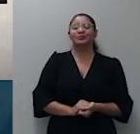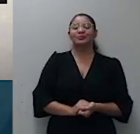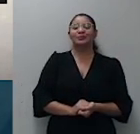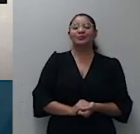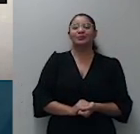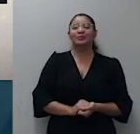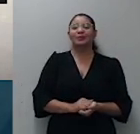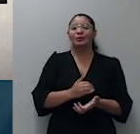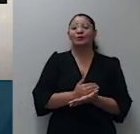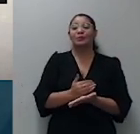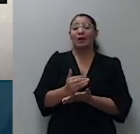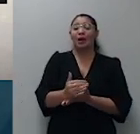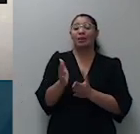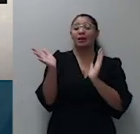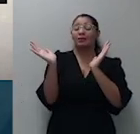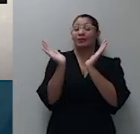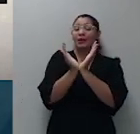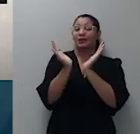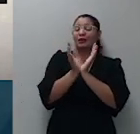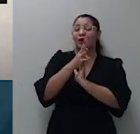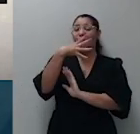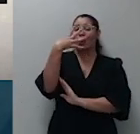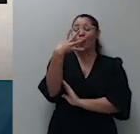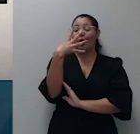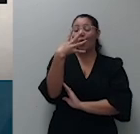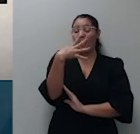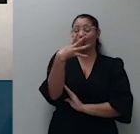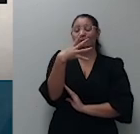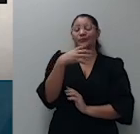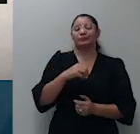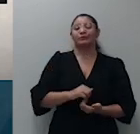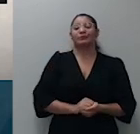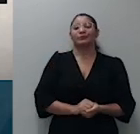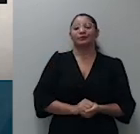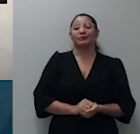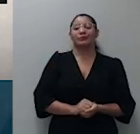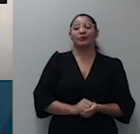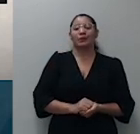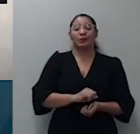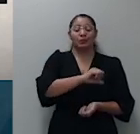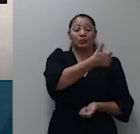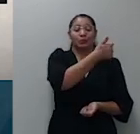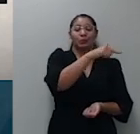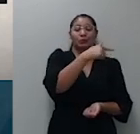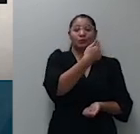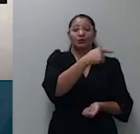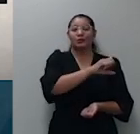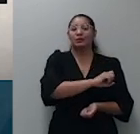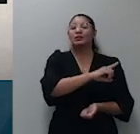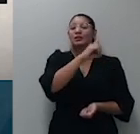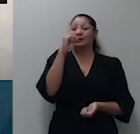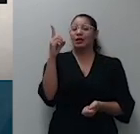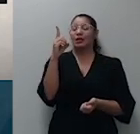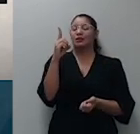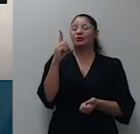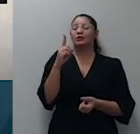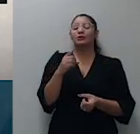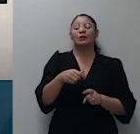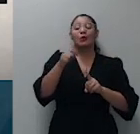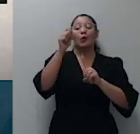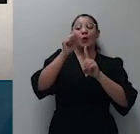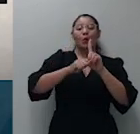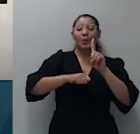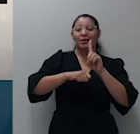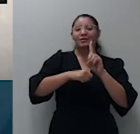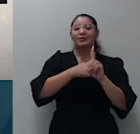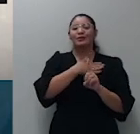ordinária da quarta turma, do dia 17 de agosto de 2021, e a doutora Tereza fará